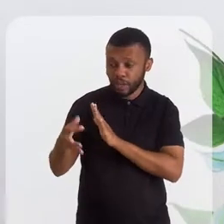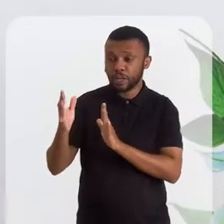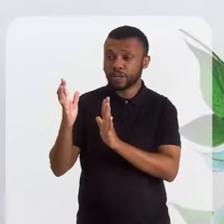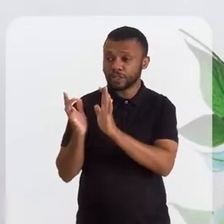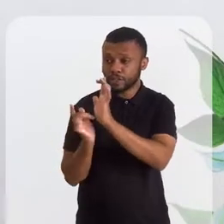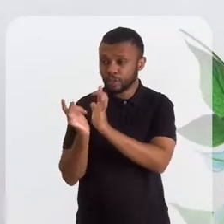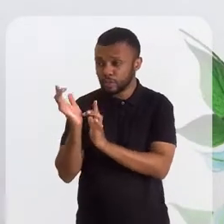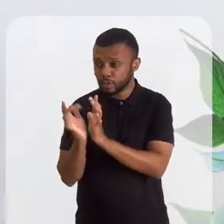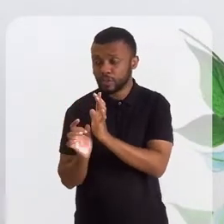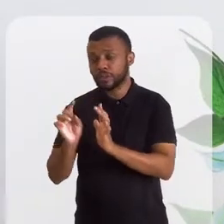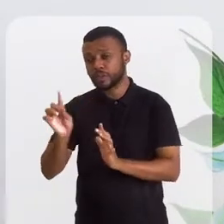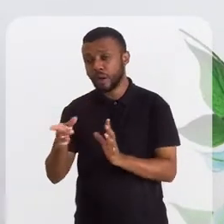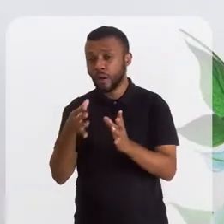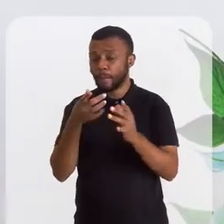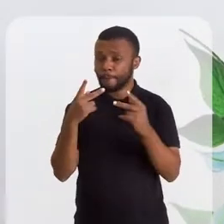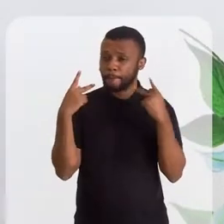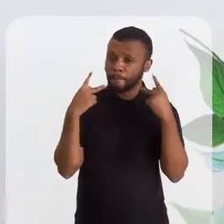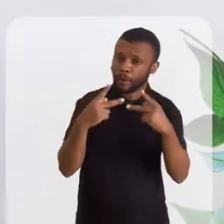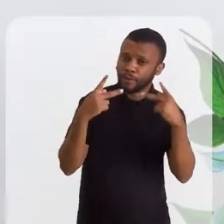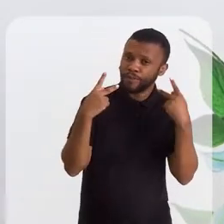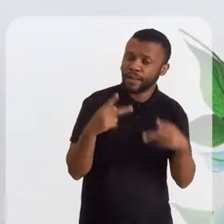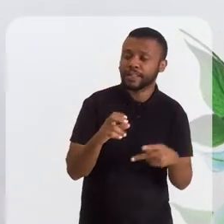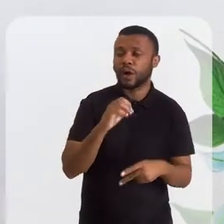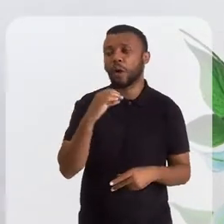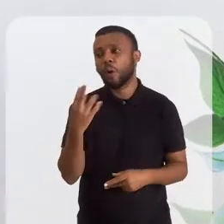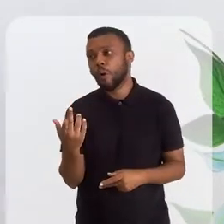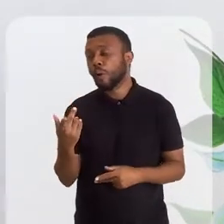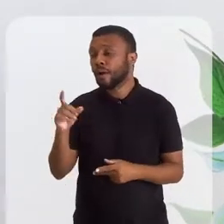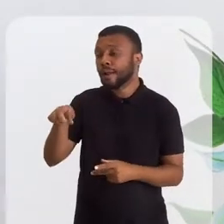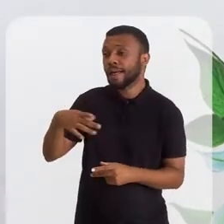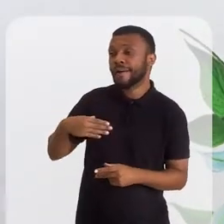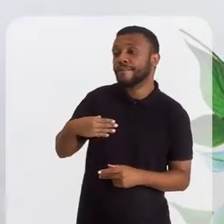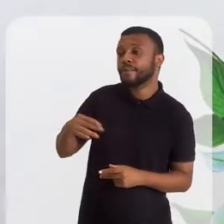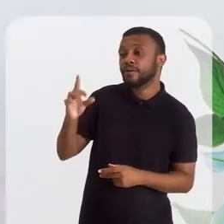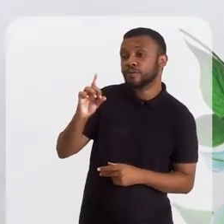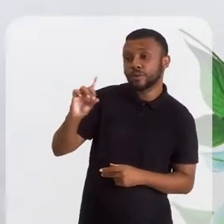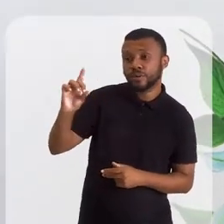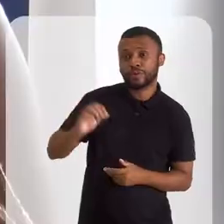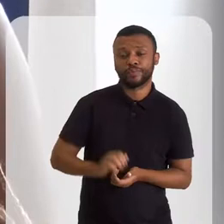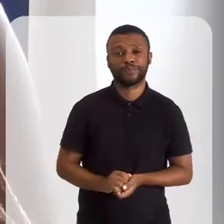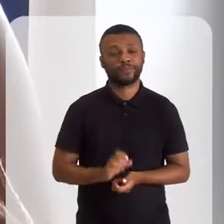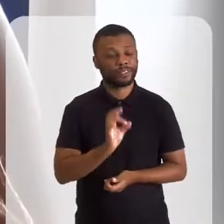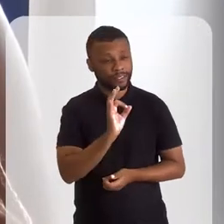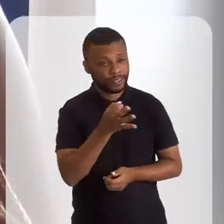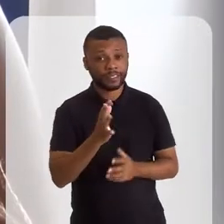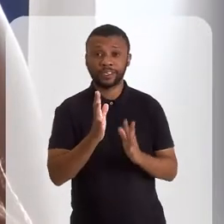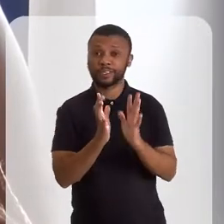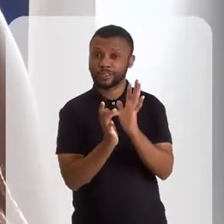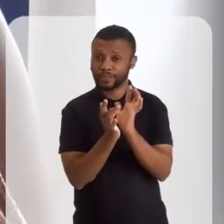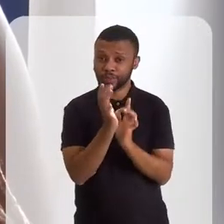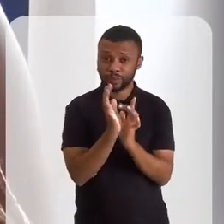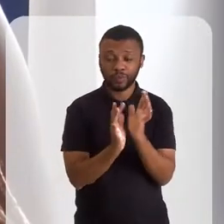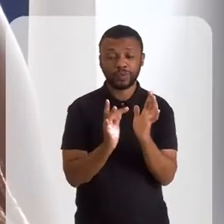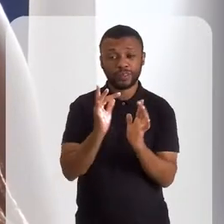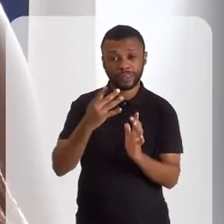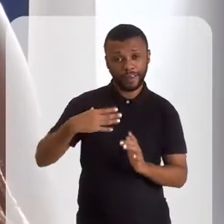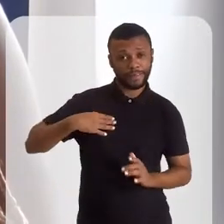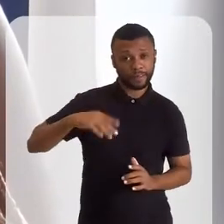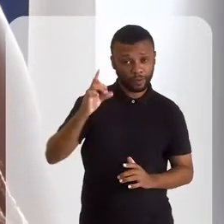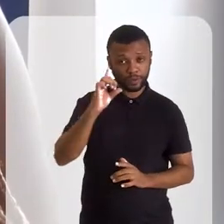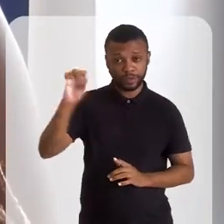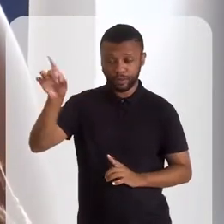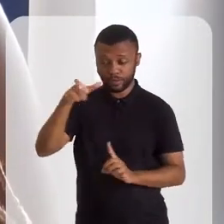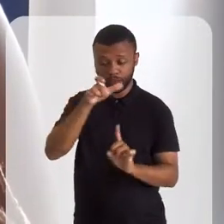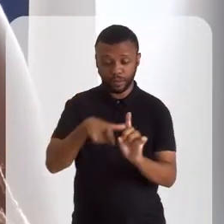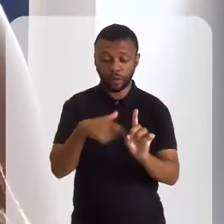é um profeta ou ele era filho realmente de Deus? Isso. Jesus Cristo é filho de Deus,